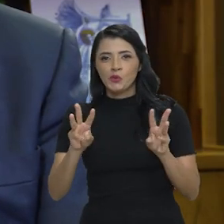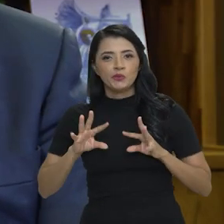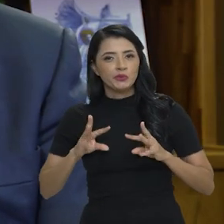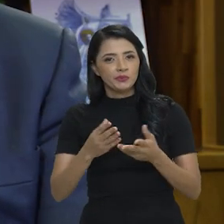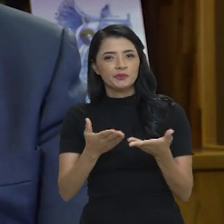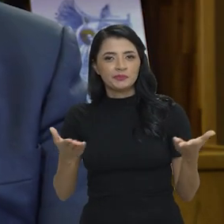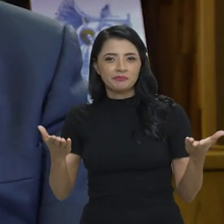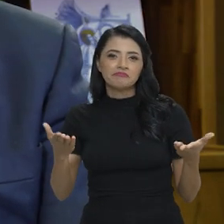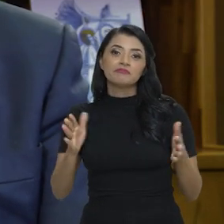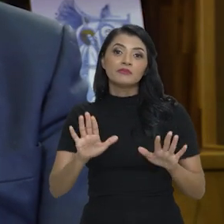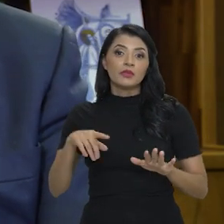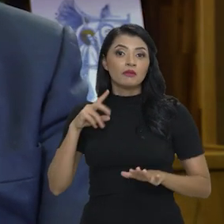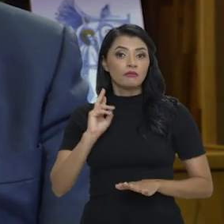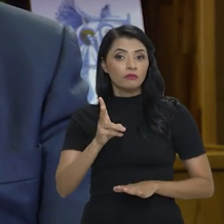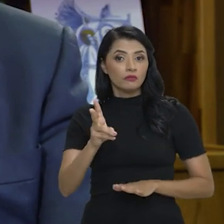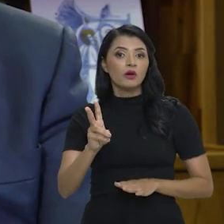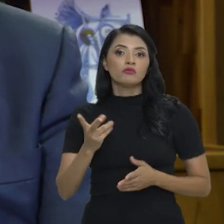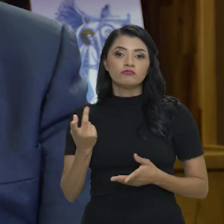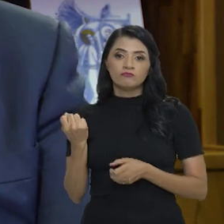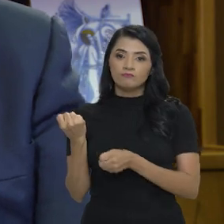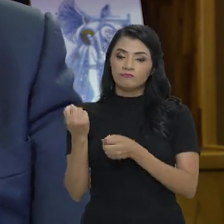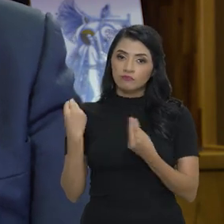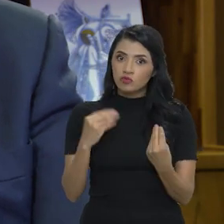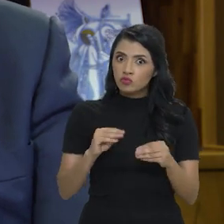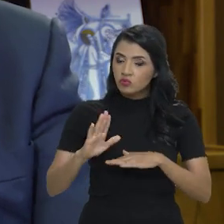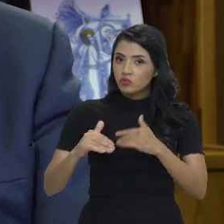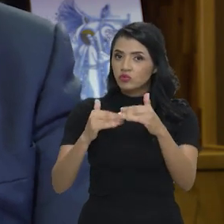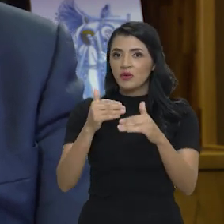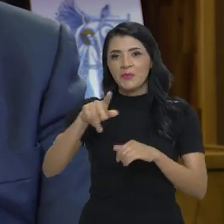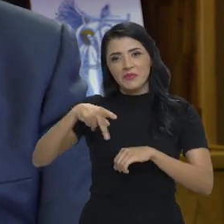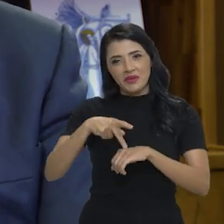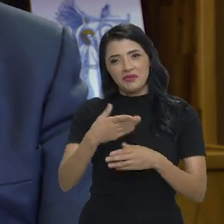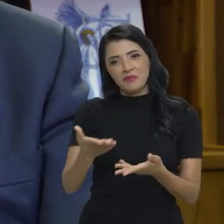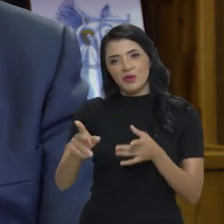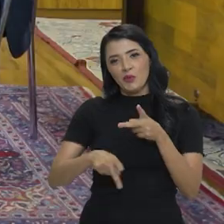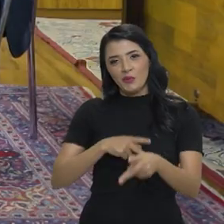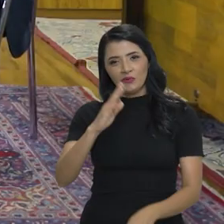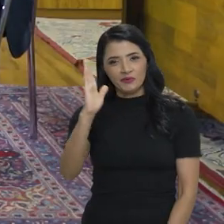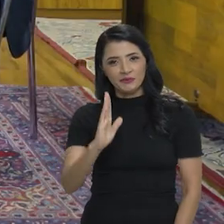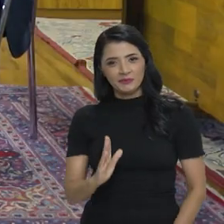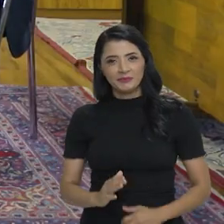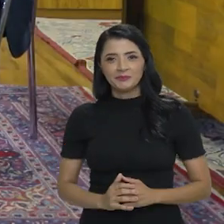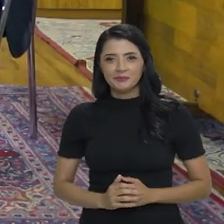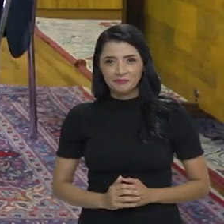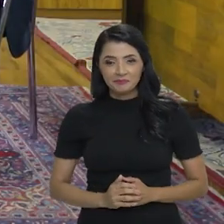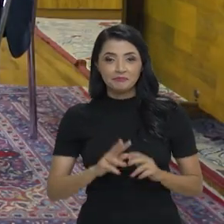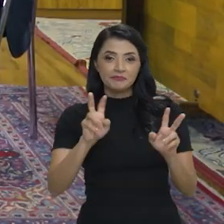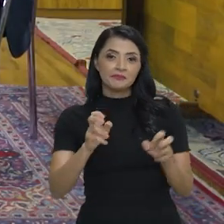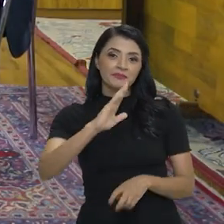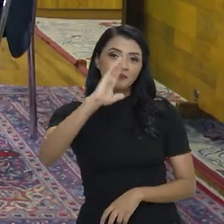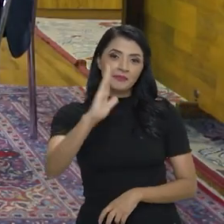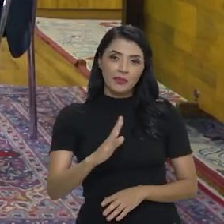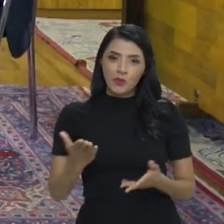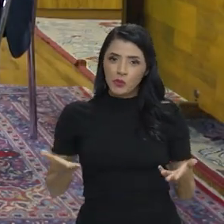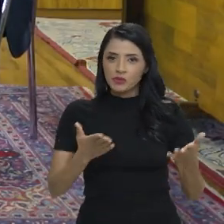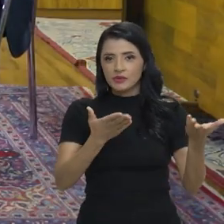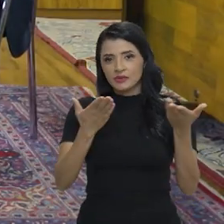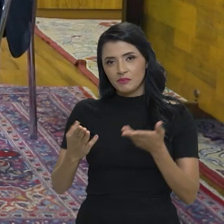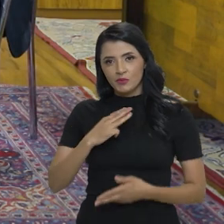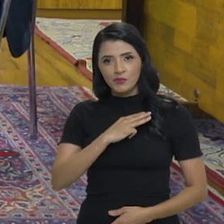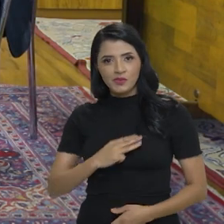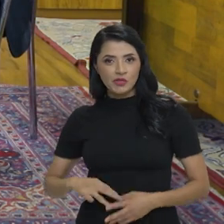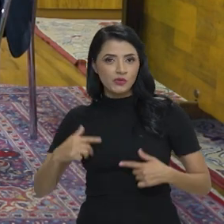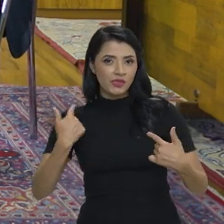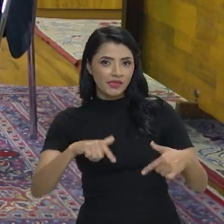internautas, enfim, que vamos construir e reconstruir esse país para o povo brasileiro. O Brasil em pauta de hoje